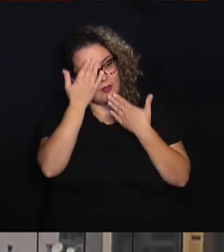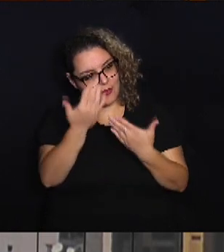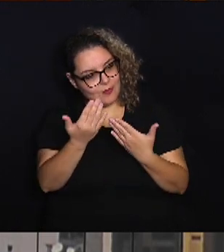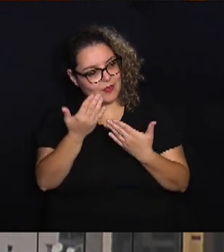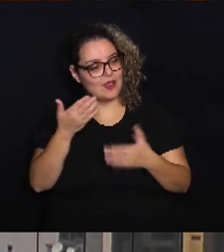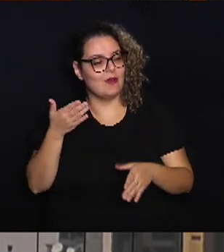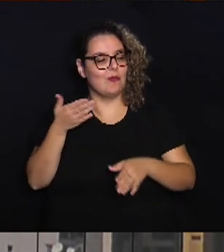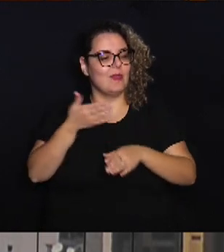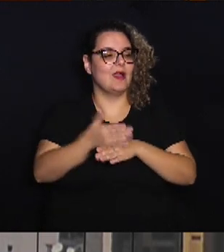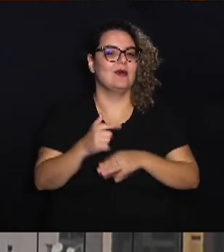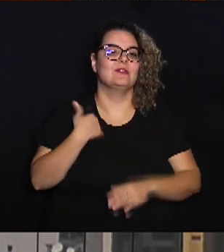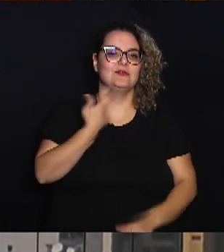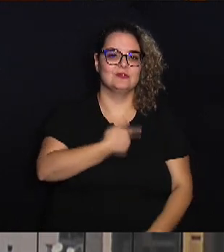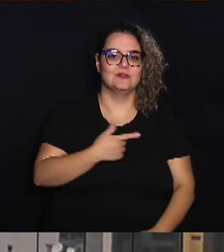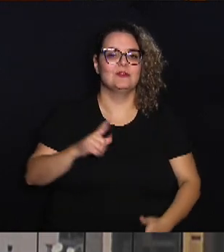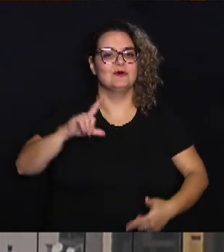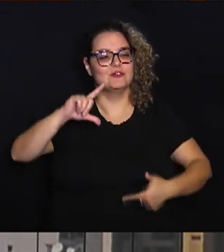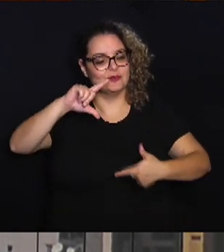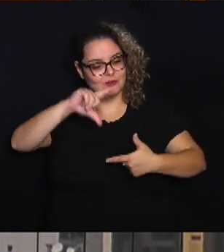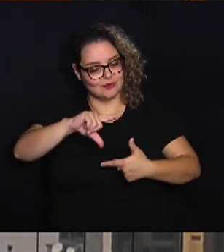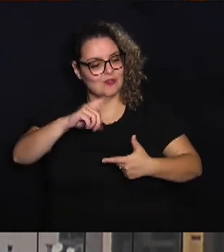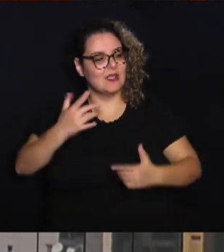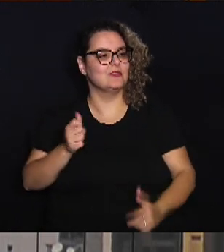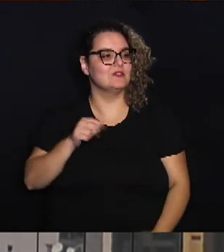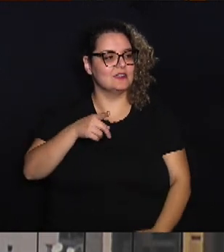participação aqui com a gente, Anderson Cruz.